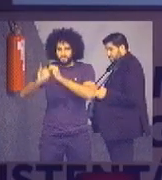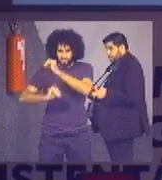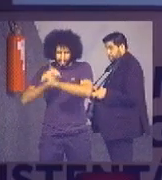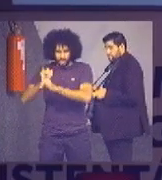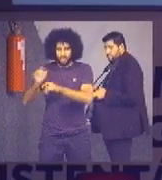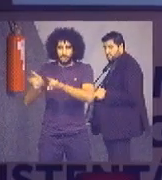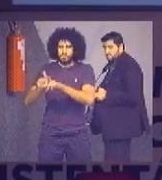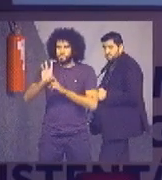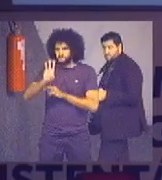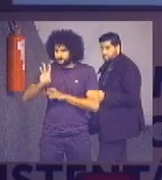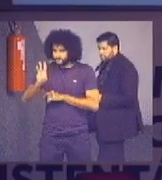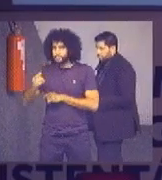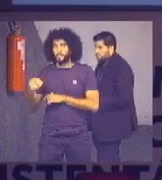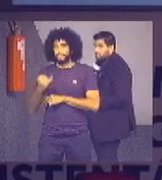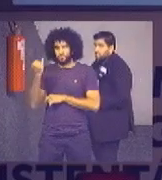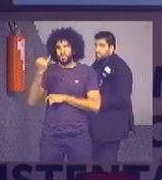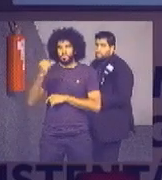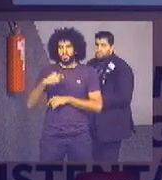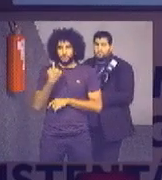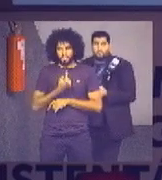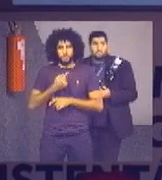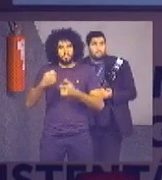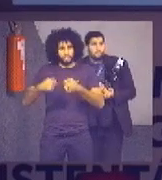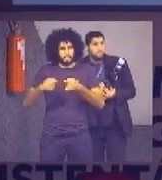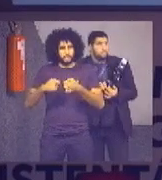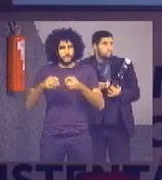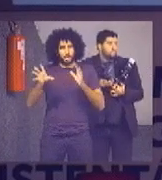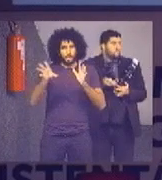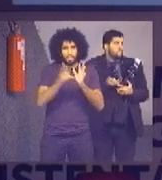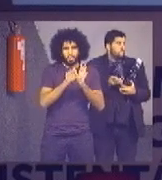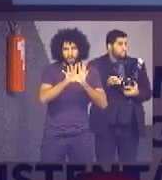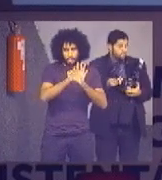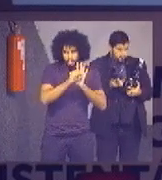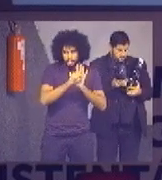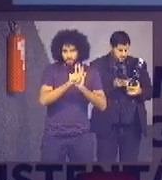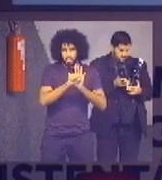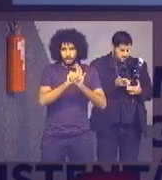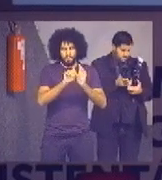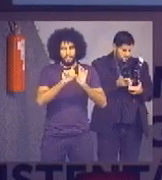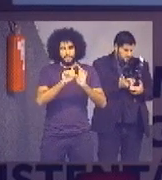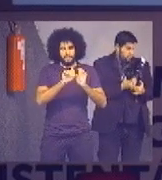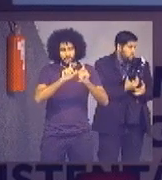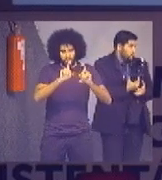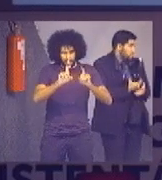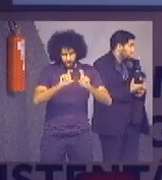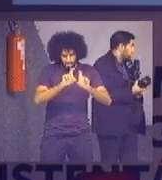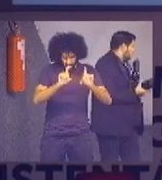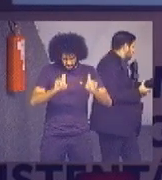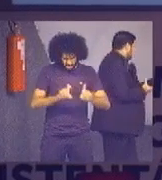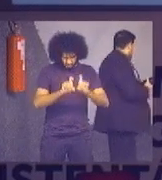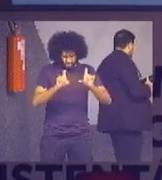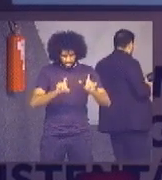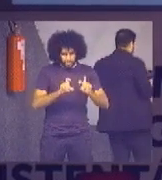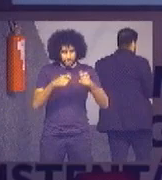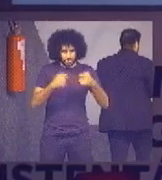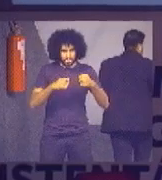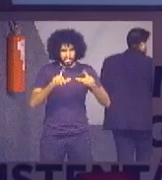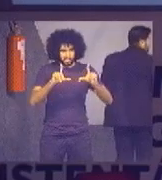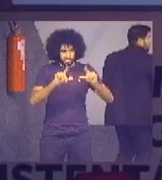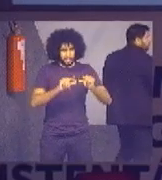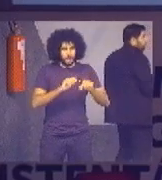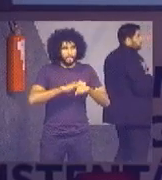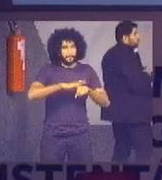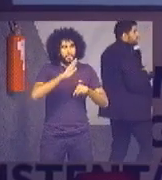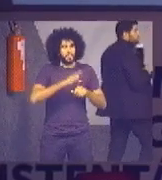SEI, mas a gente ainda precisa, houve uma redução, mas ainda podemos reduzir um pouquinho mais. Esses